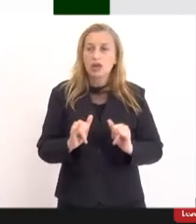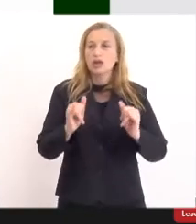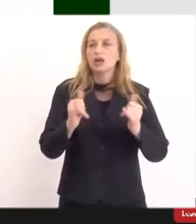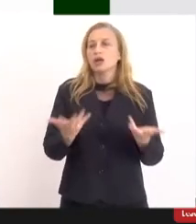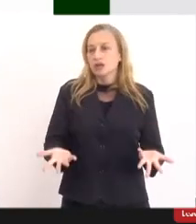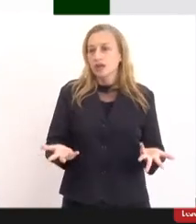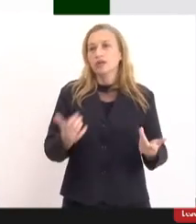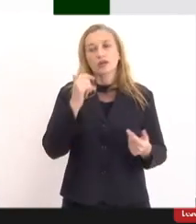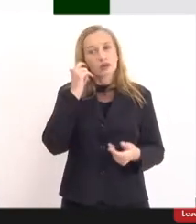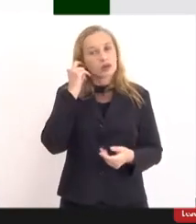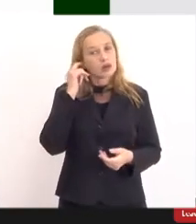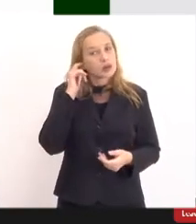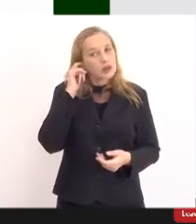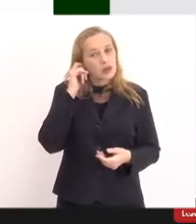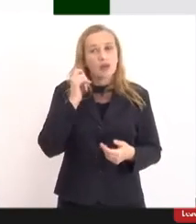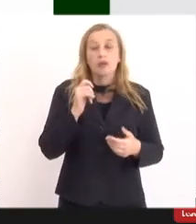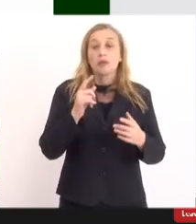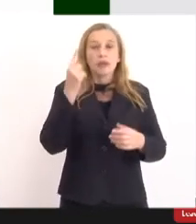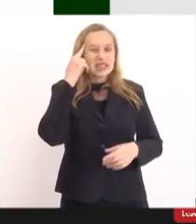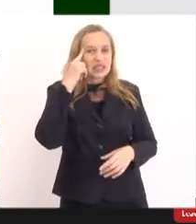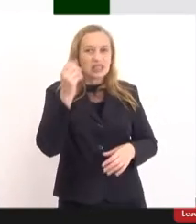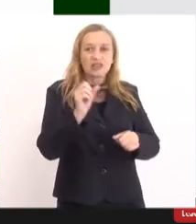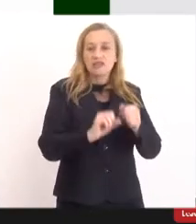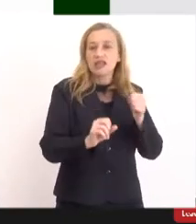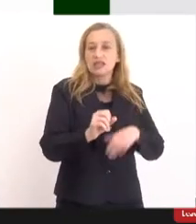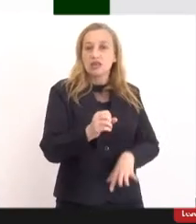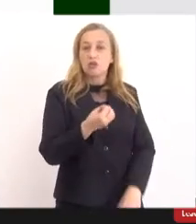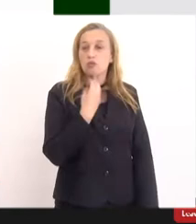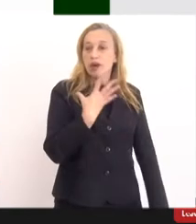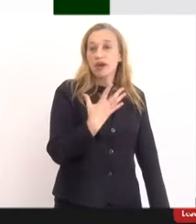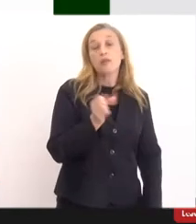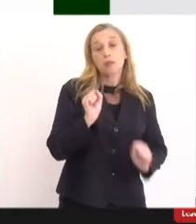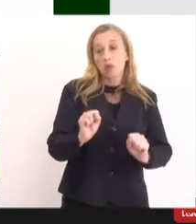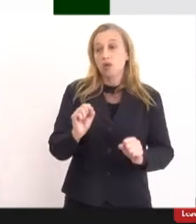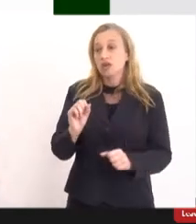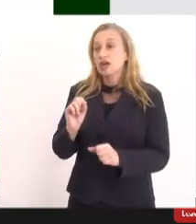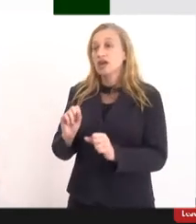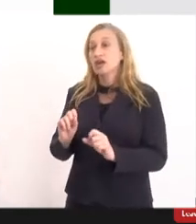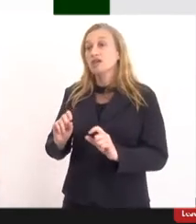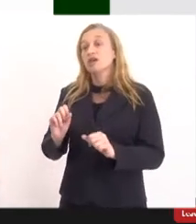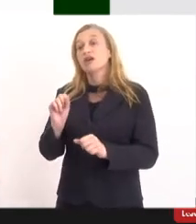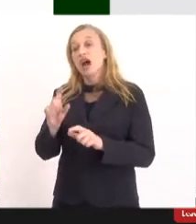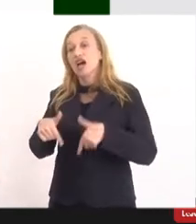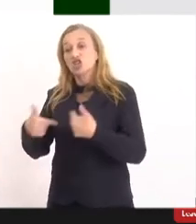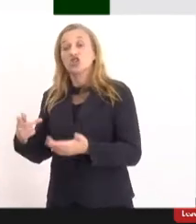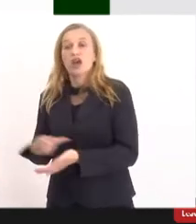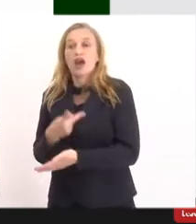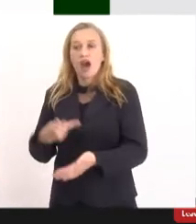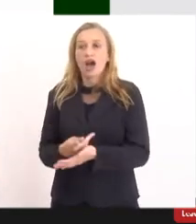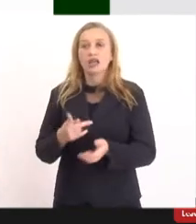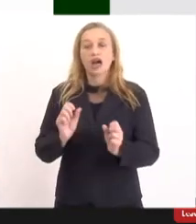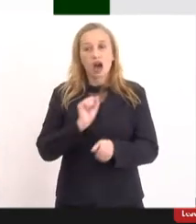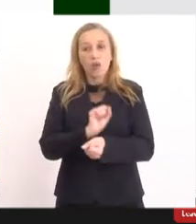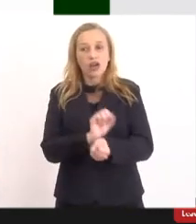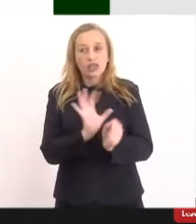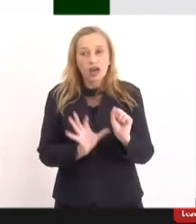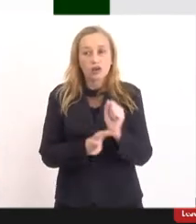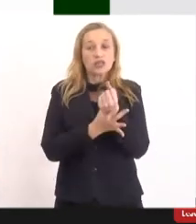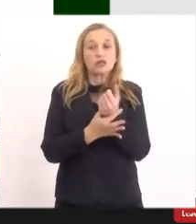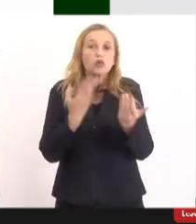anomaleficência. Pensando em fazer o bem, tu pode fazer muito mais mal. Então, aguardar estudos de segurança para depois ver.